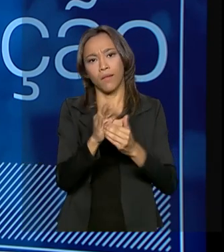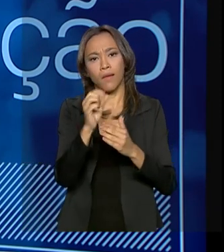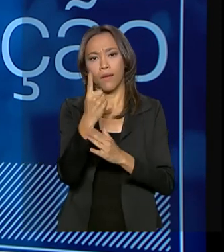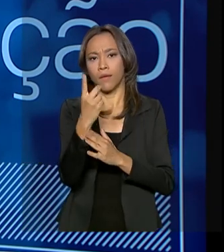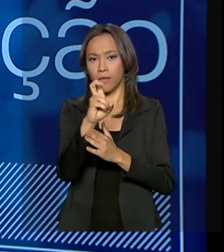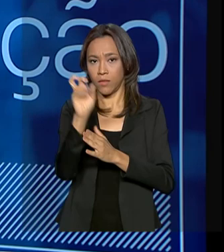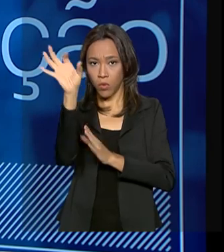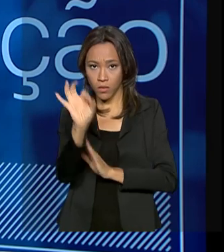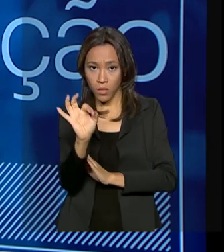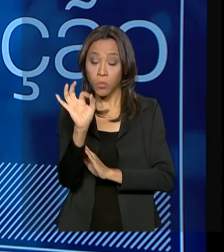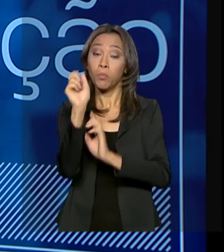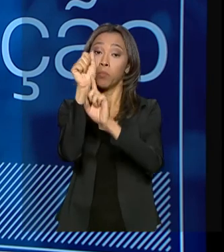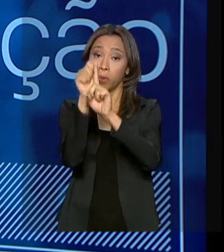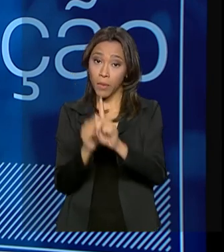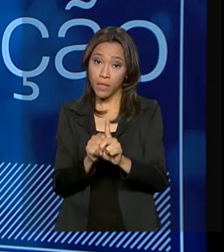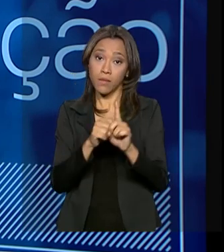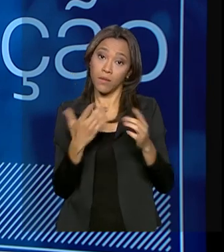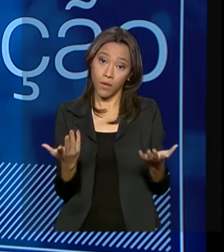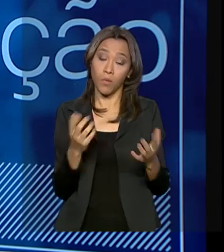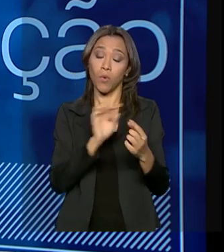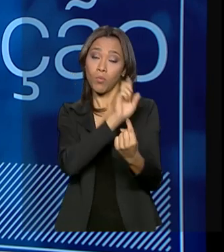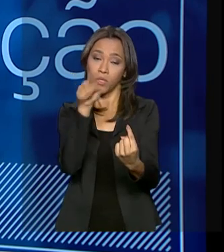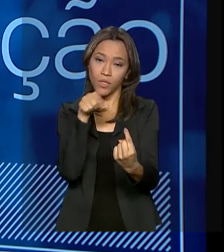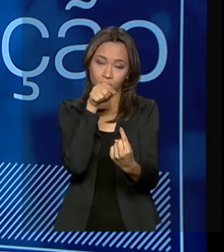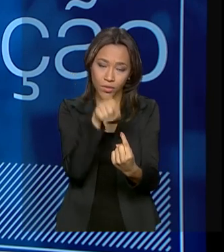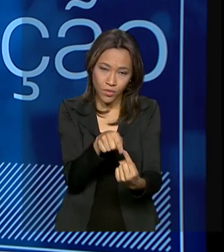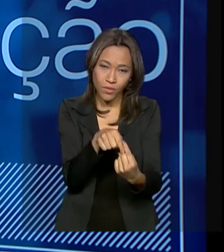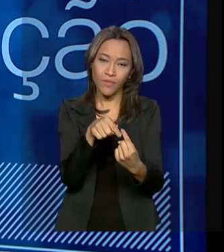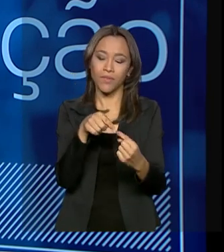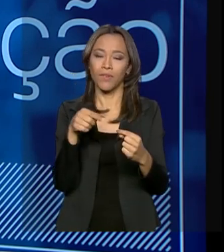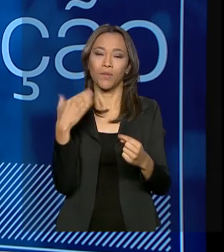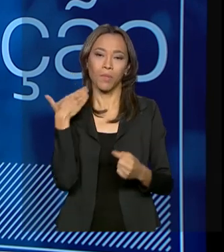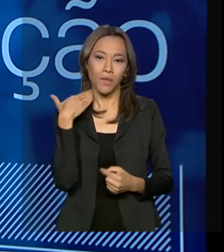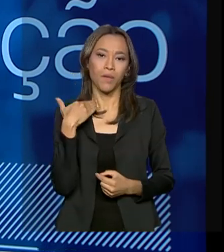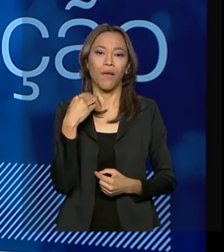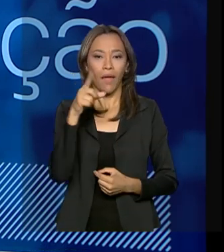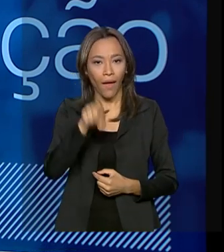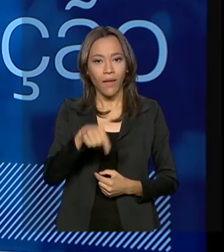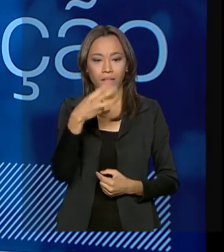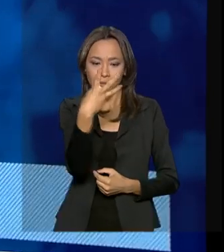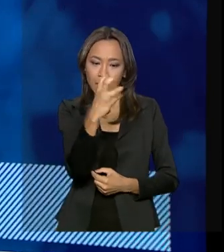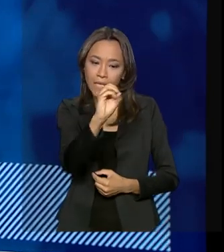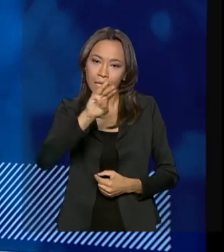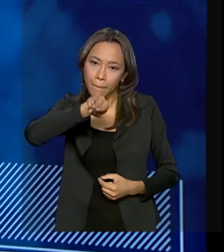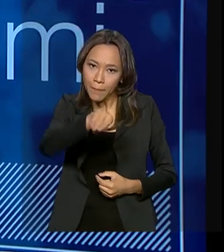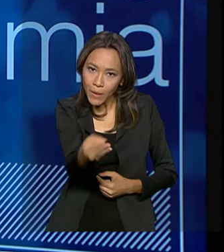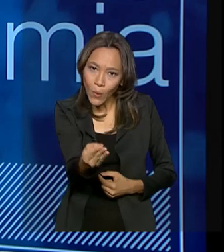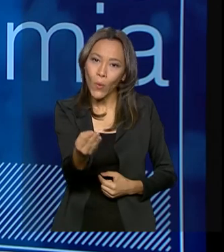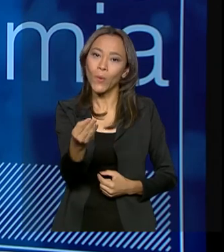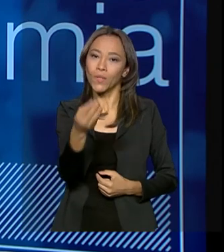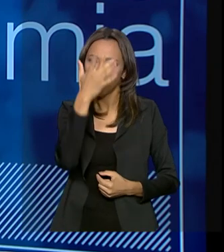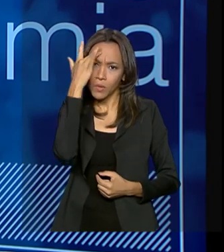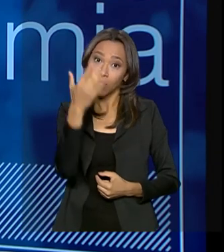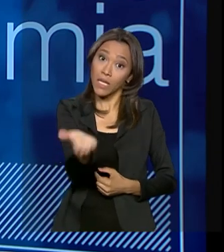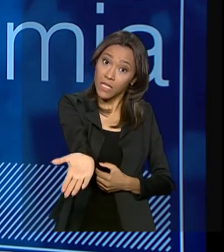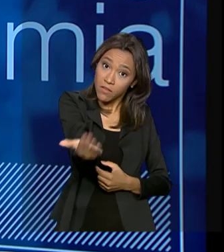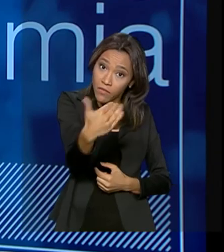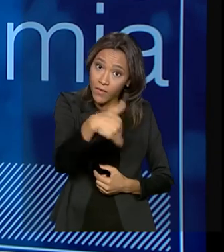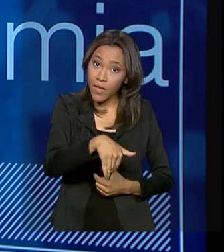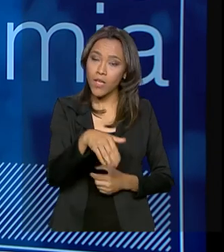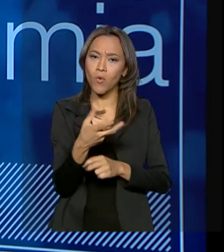objetivo da caixa são esses 30 milhões de brasileiros que eles venham para o mercado formal